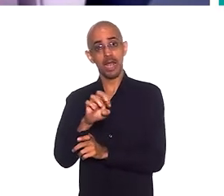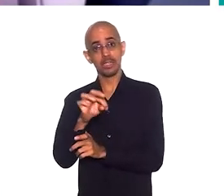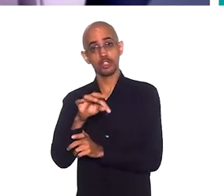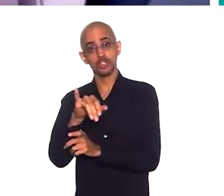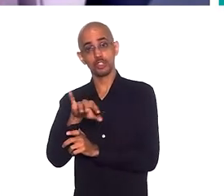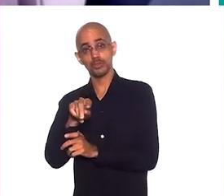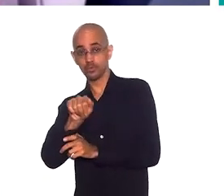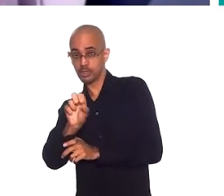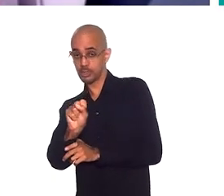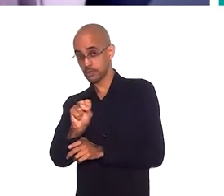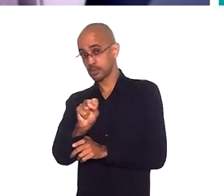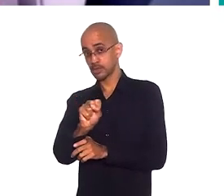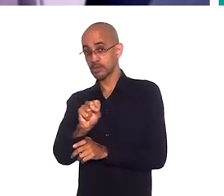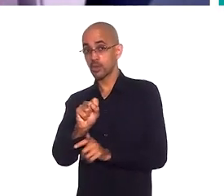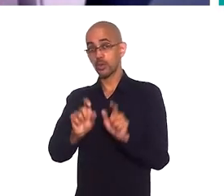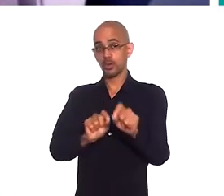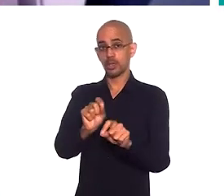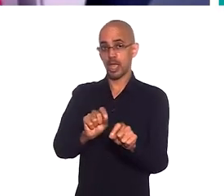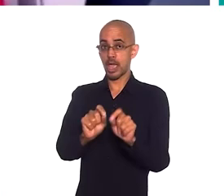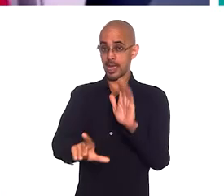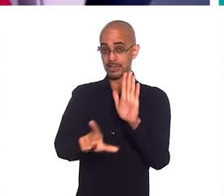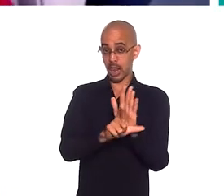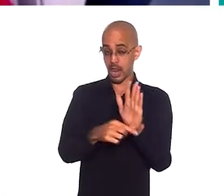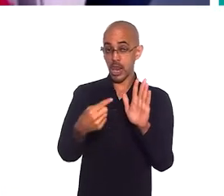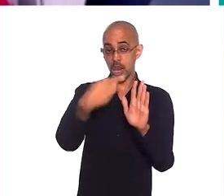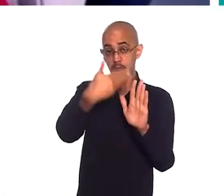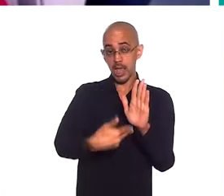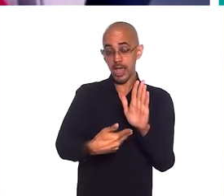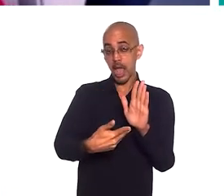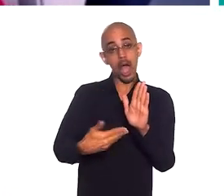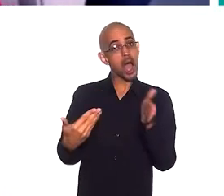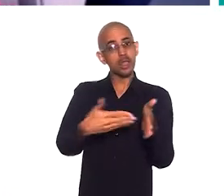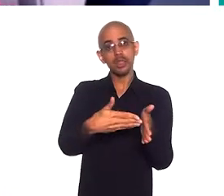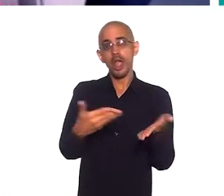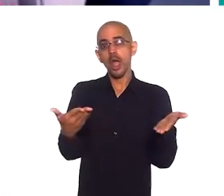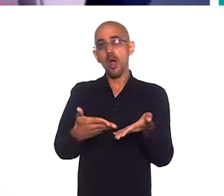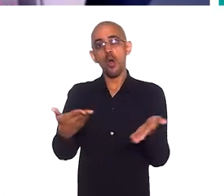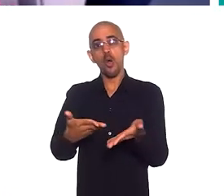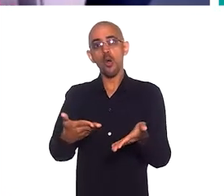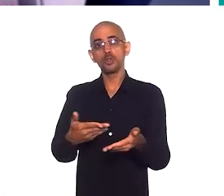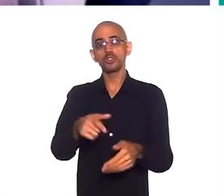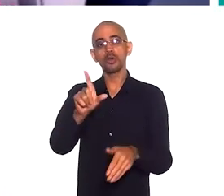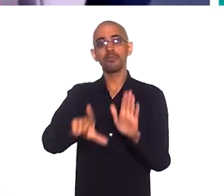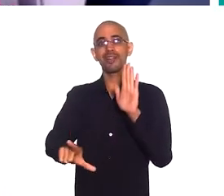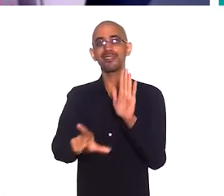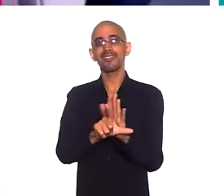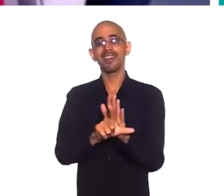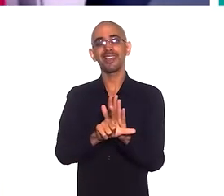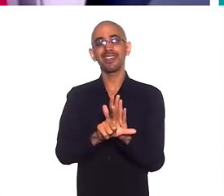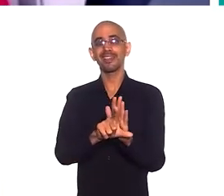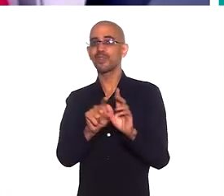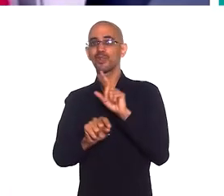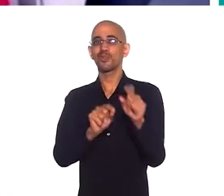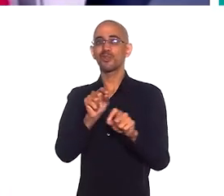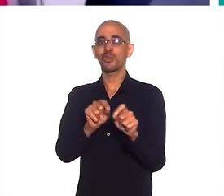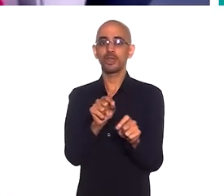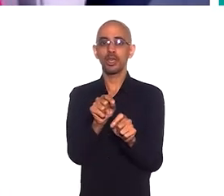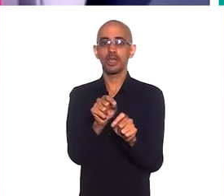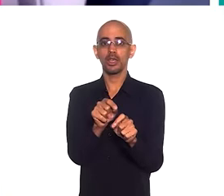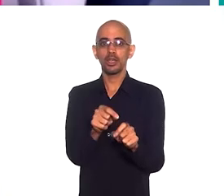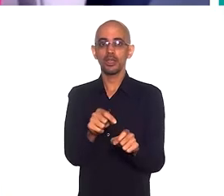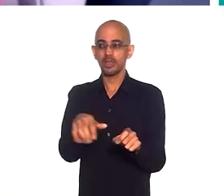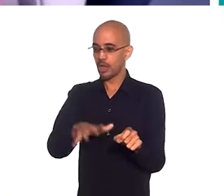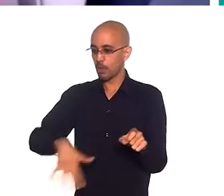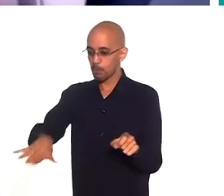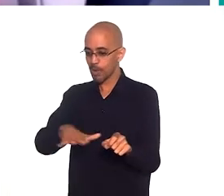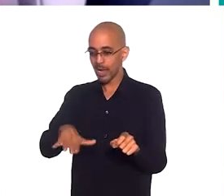da economia solidária são as cooperativas, mas a lei da cooperativa ainda é uma lei que rege o